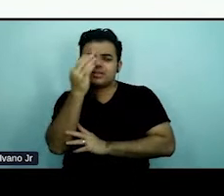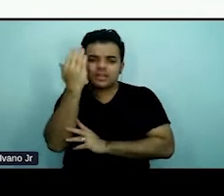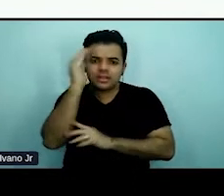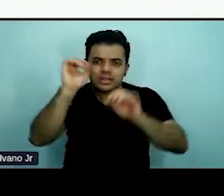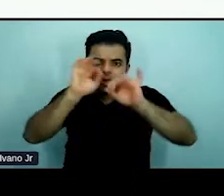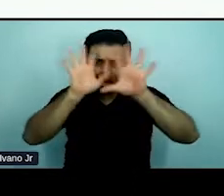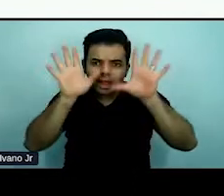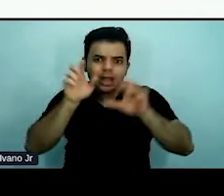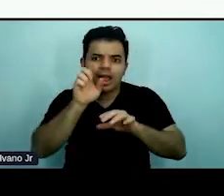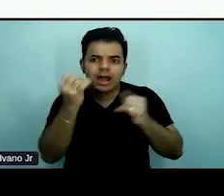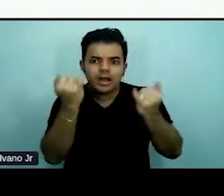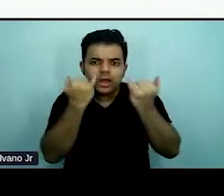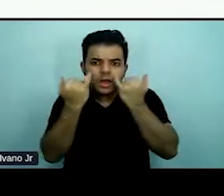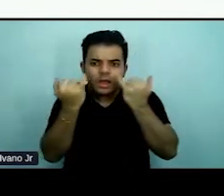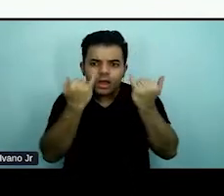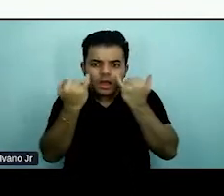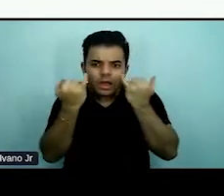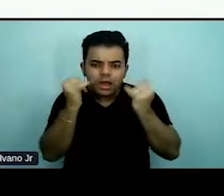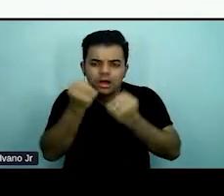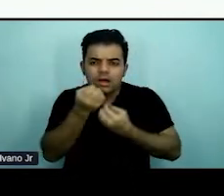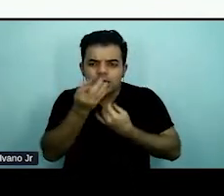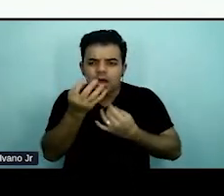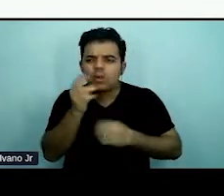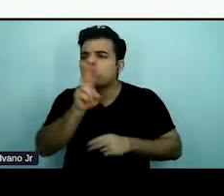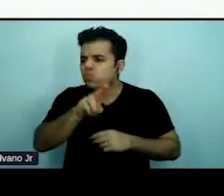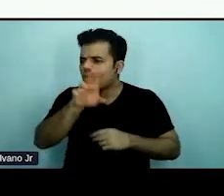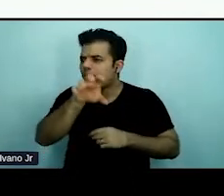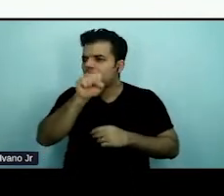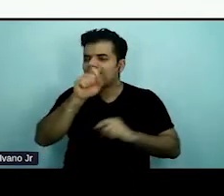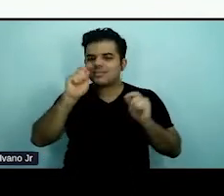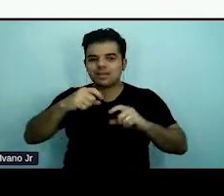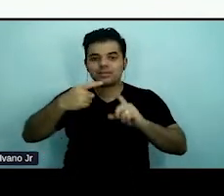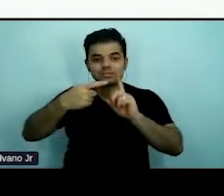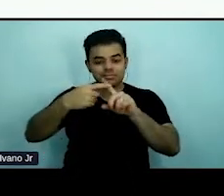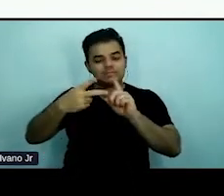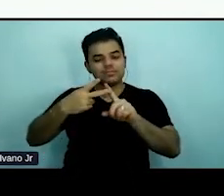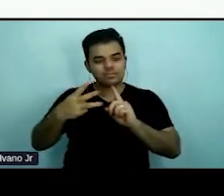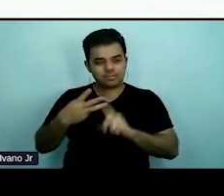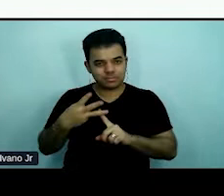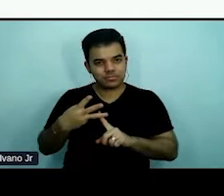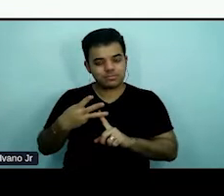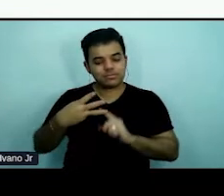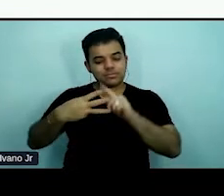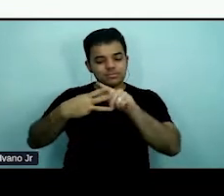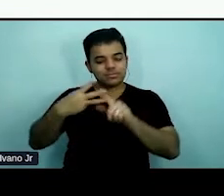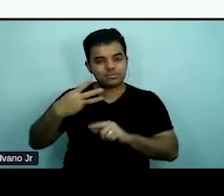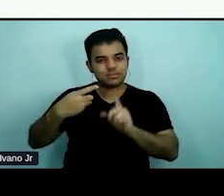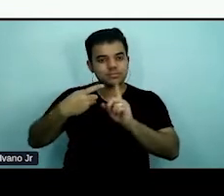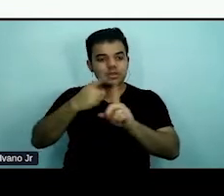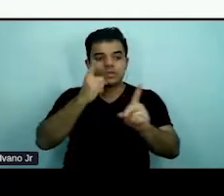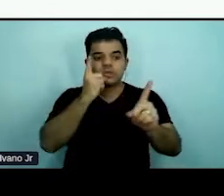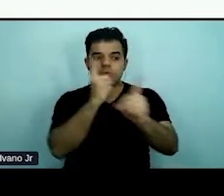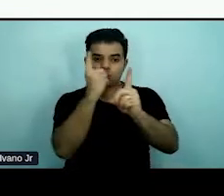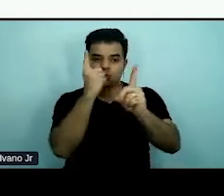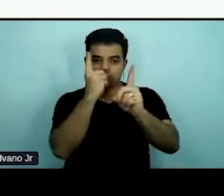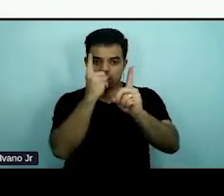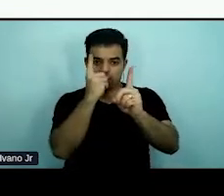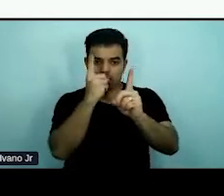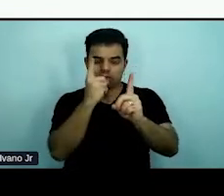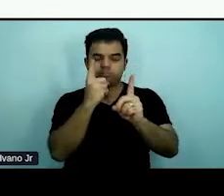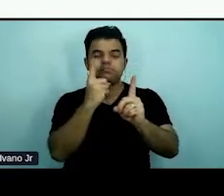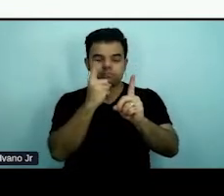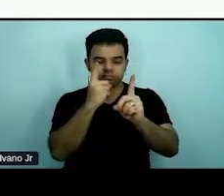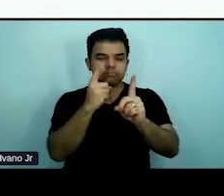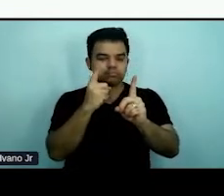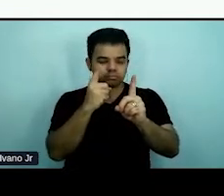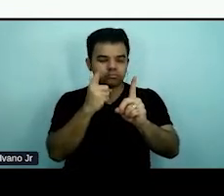essa informação. informação. Achei importante destracar essas três ações aqui, ou seja, encontrar o que precisa dentro de